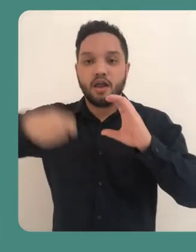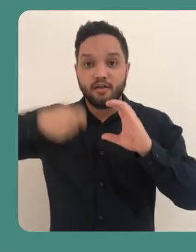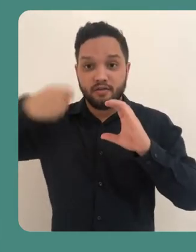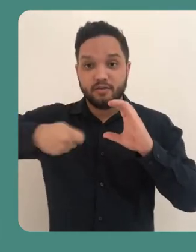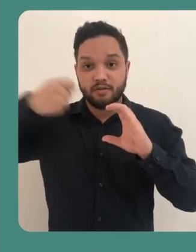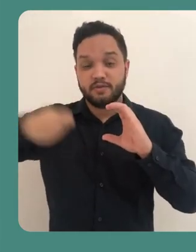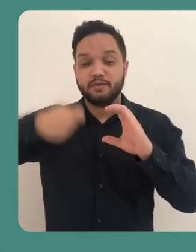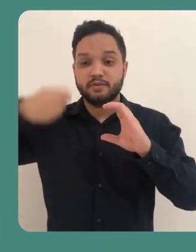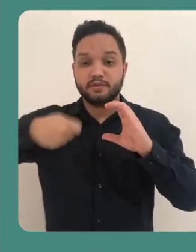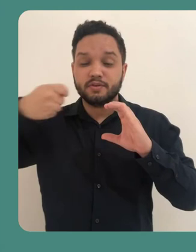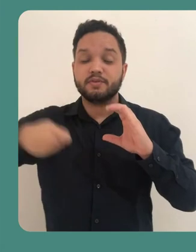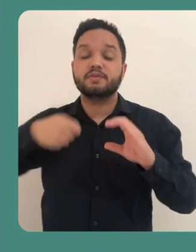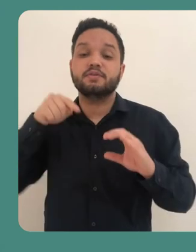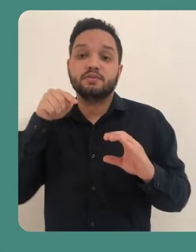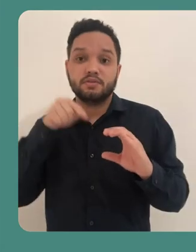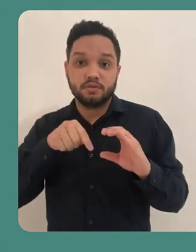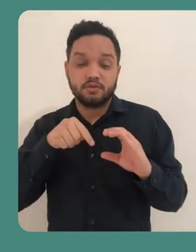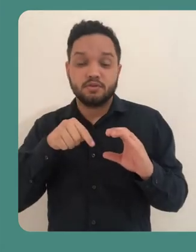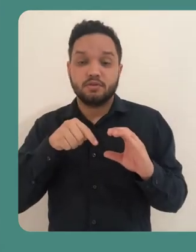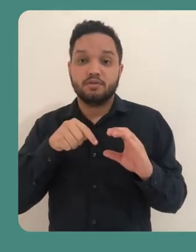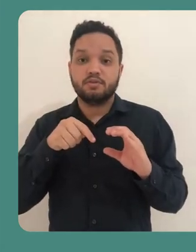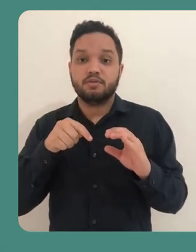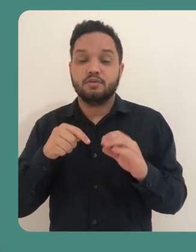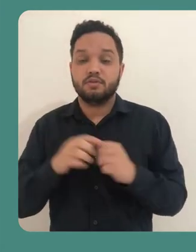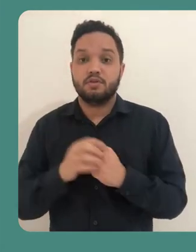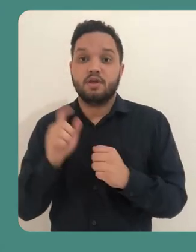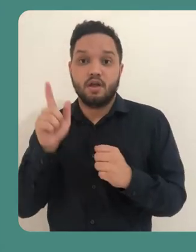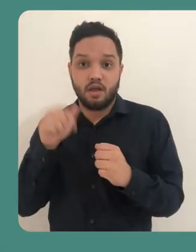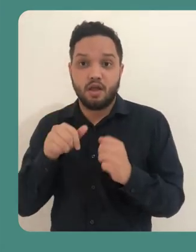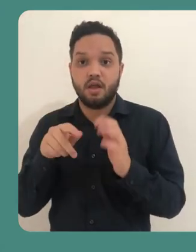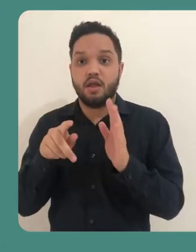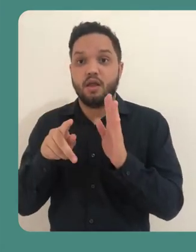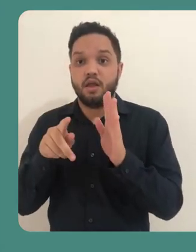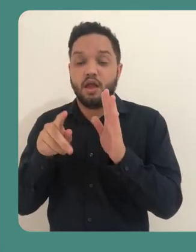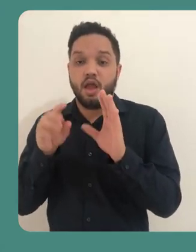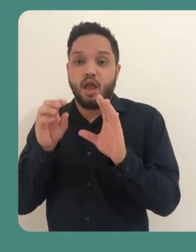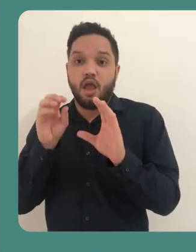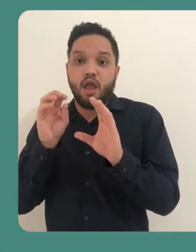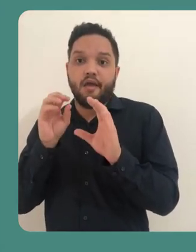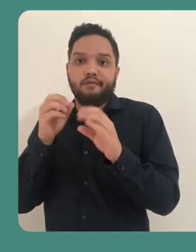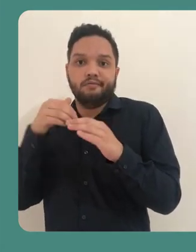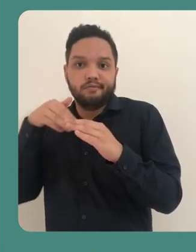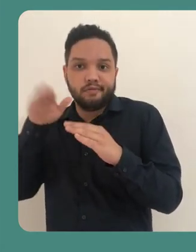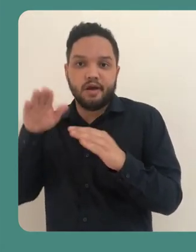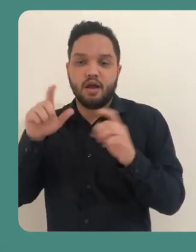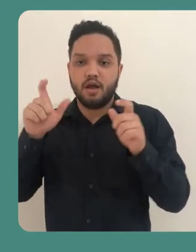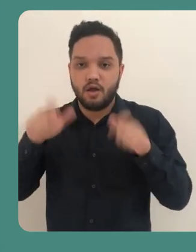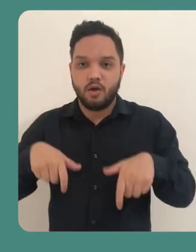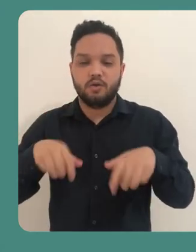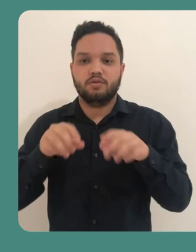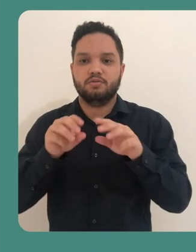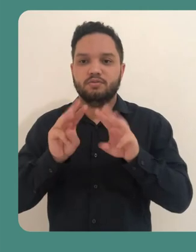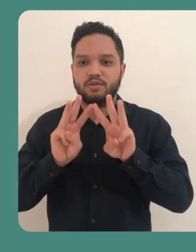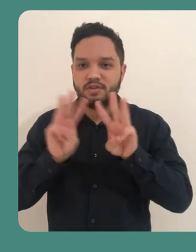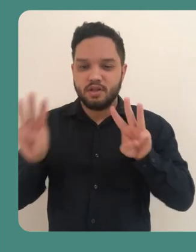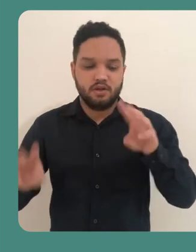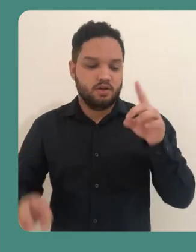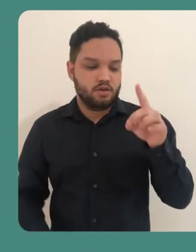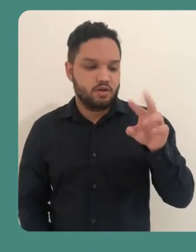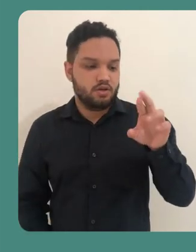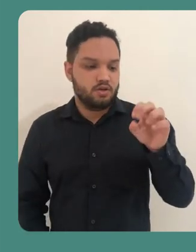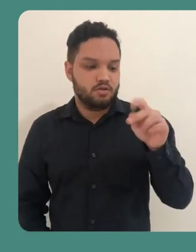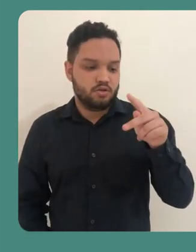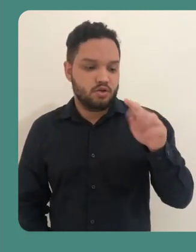linkada com o serviço do Dropbox. Então, você precisa ter uma conta Dropbox e o vídeo vai ser